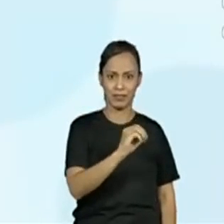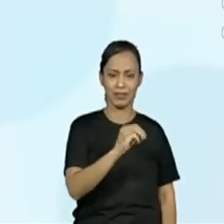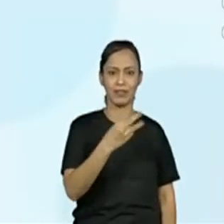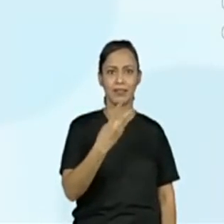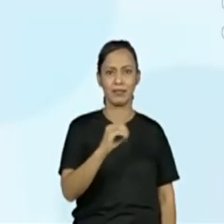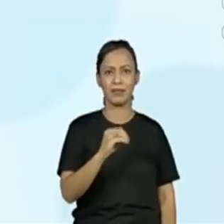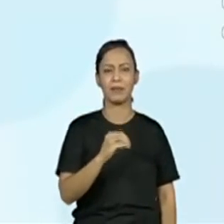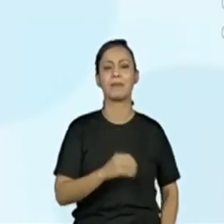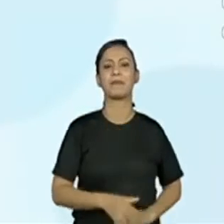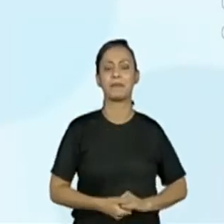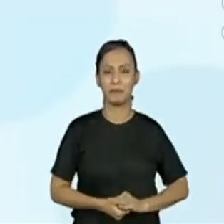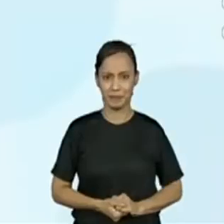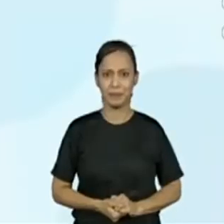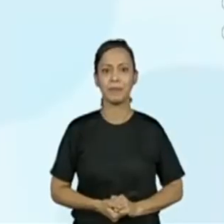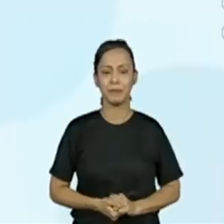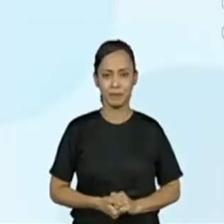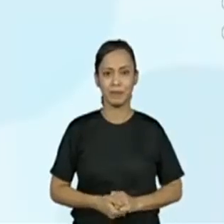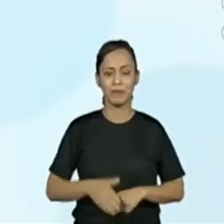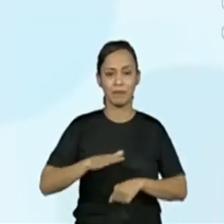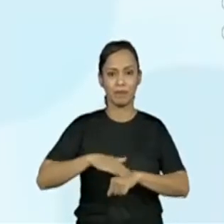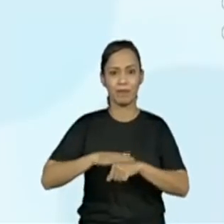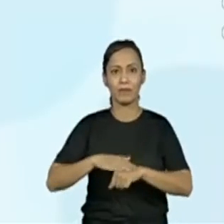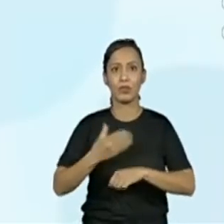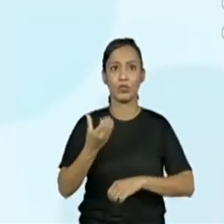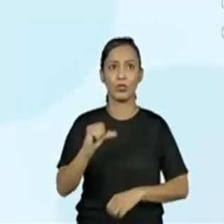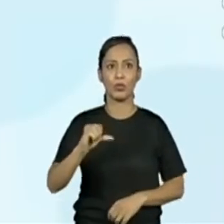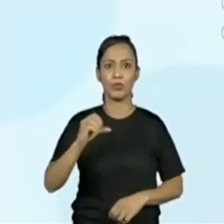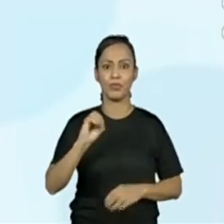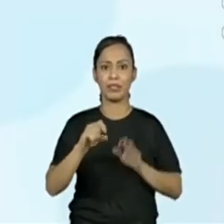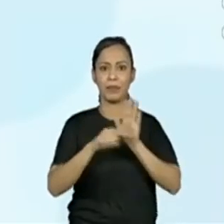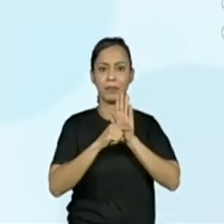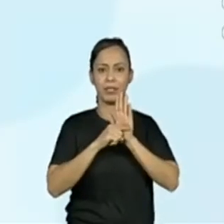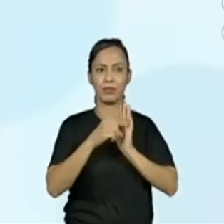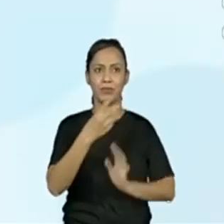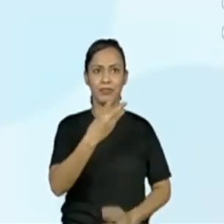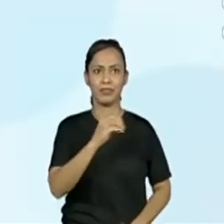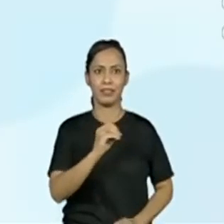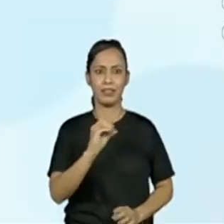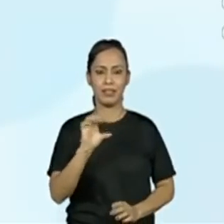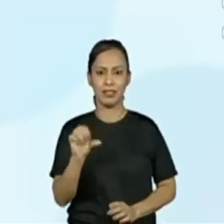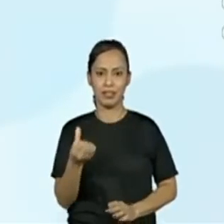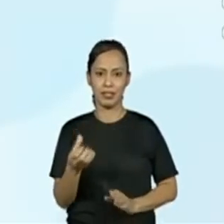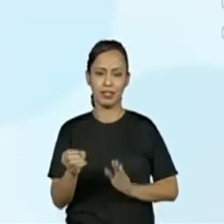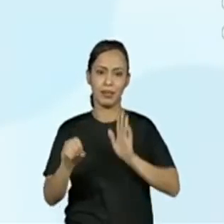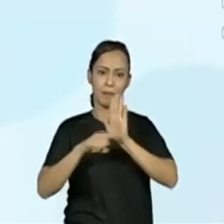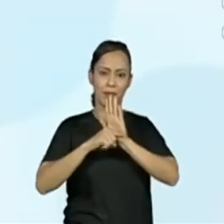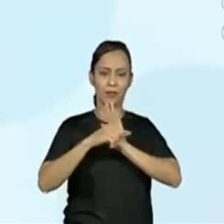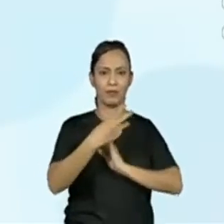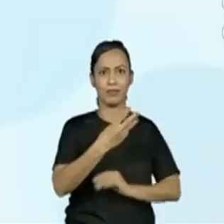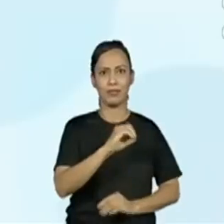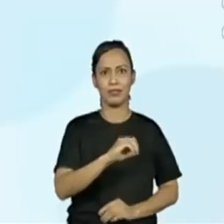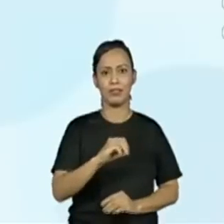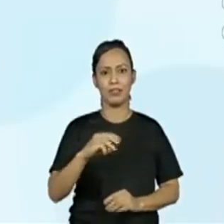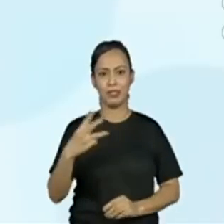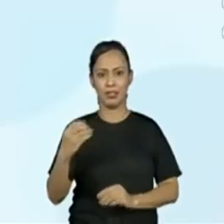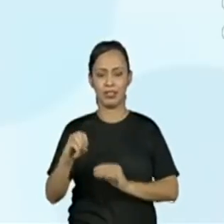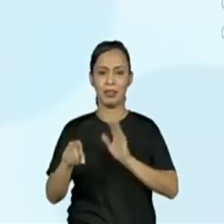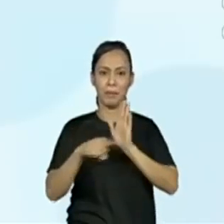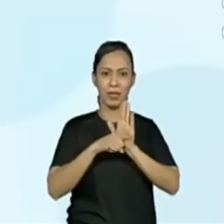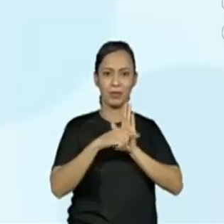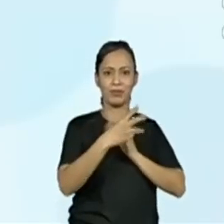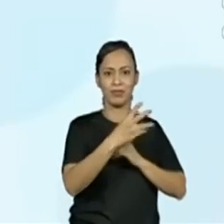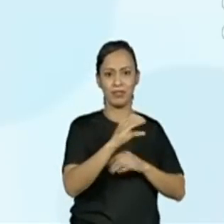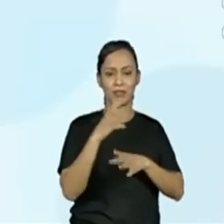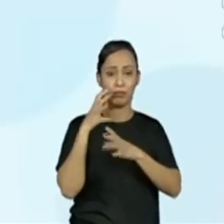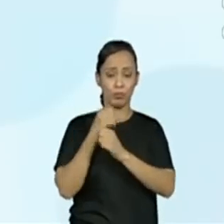120 menos 30, 90 menos 30, 60 menos 30 e 30 menos 30. É uma